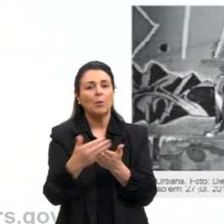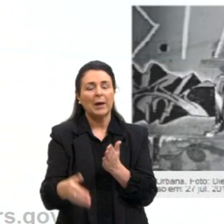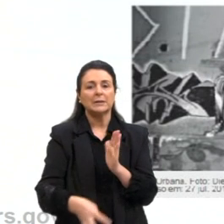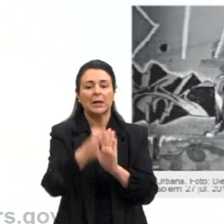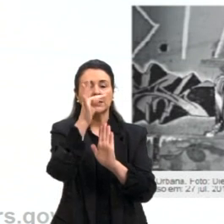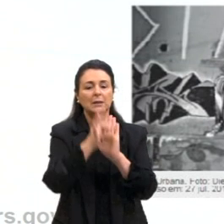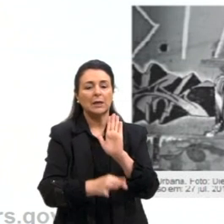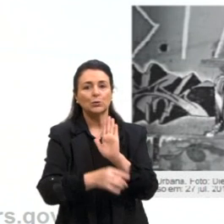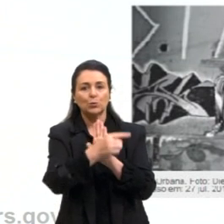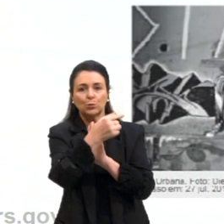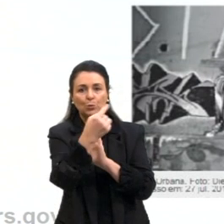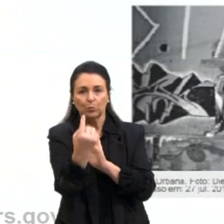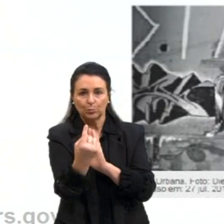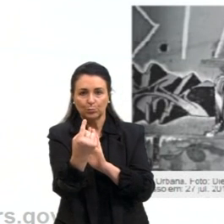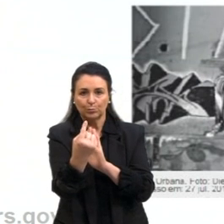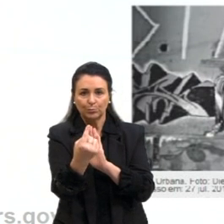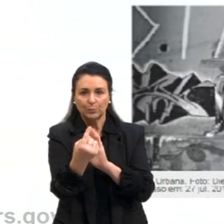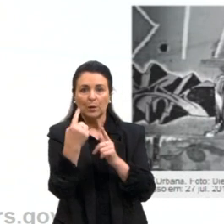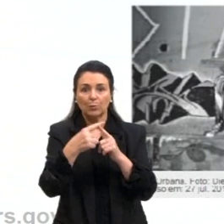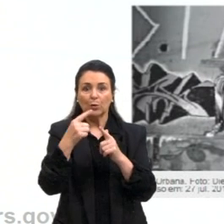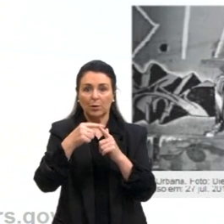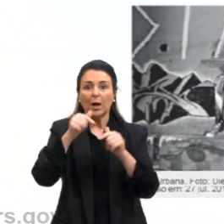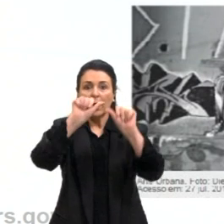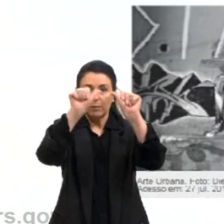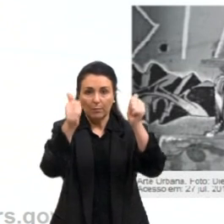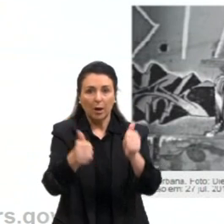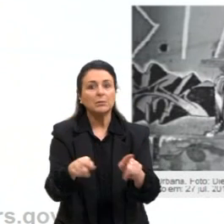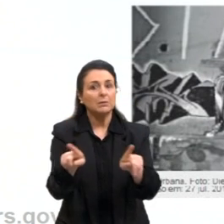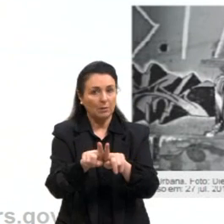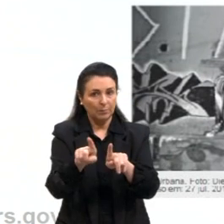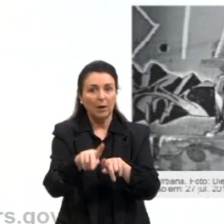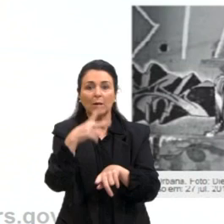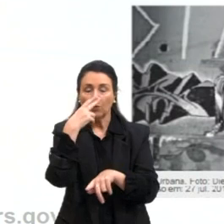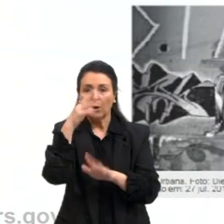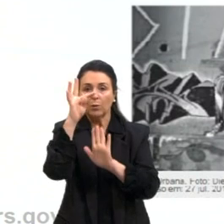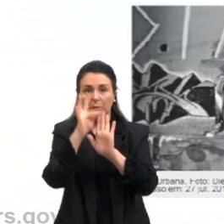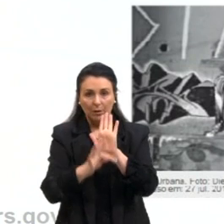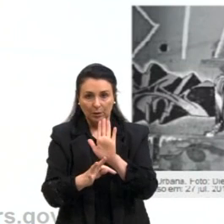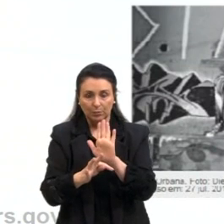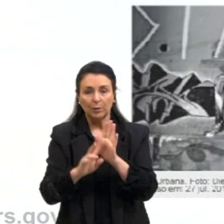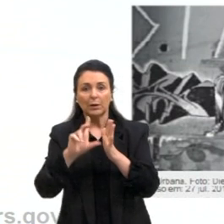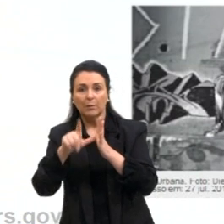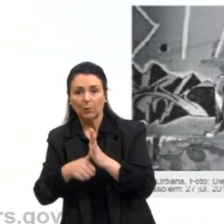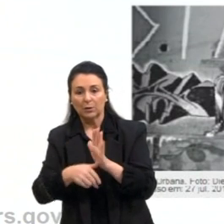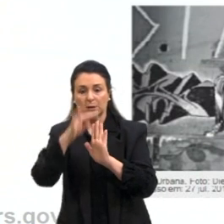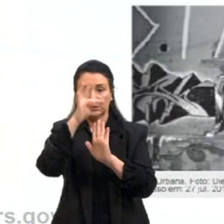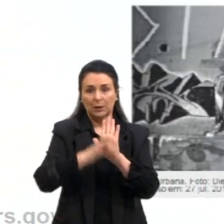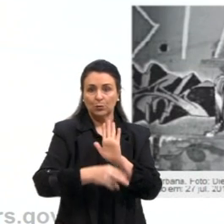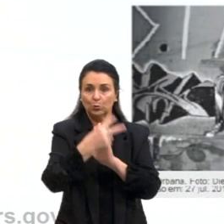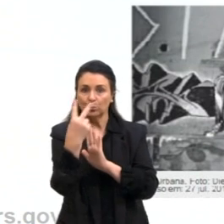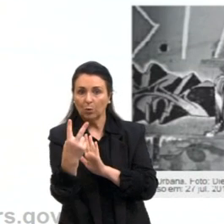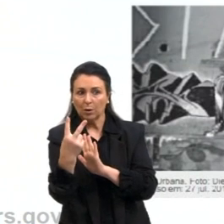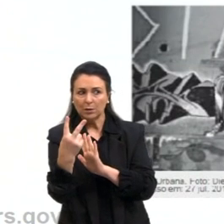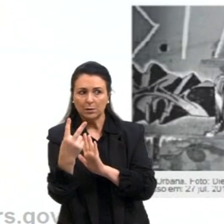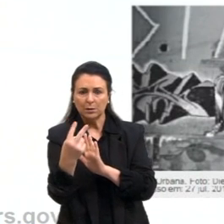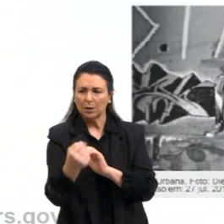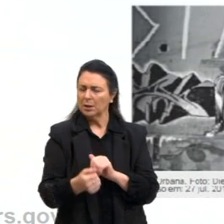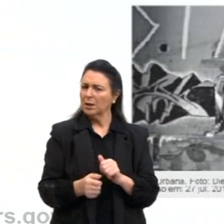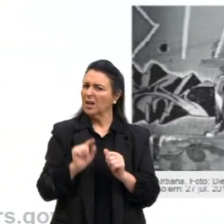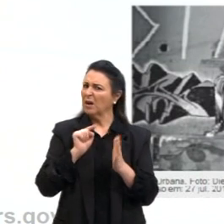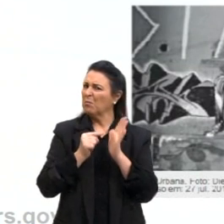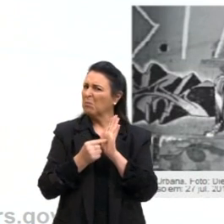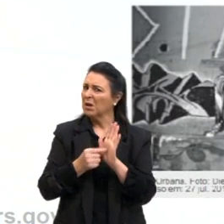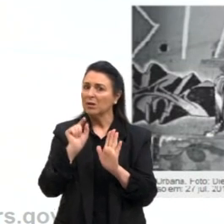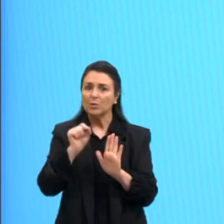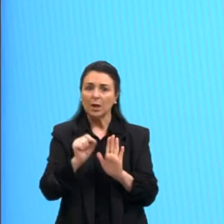imagem é um texto, não verbal. Nós temos o texto 2, e são duas imagens apresentadas. No